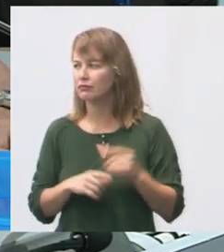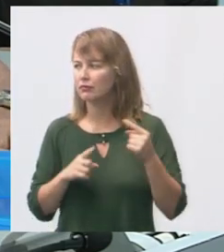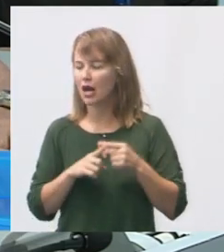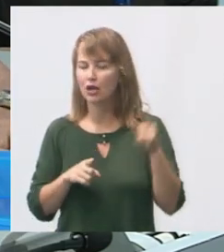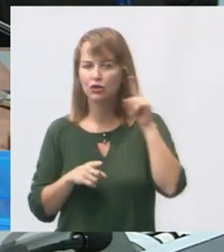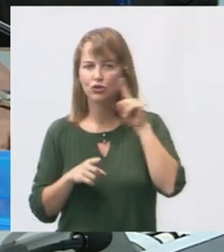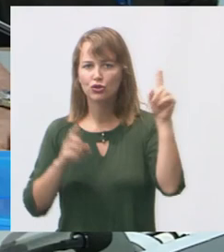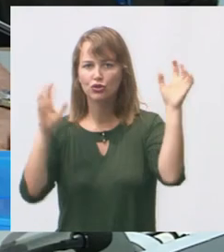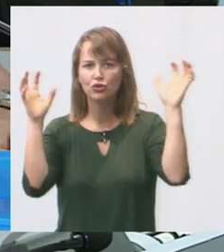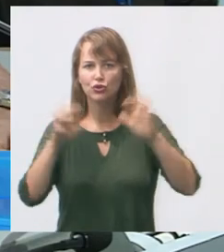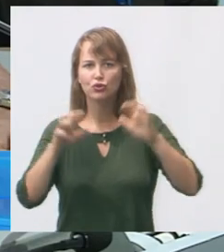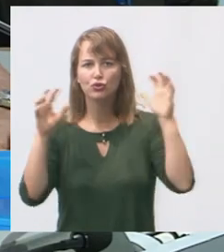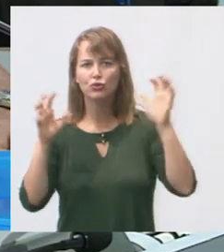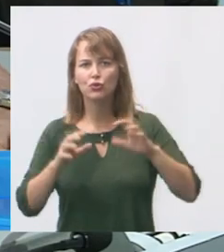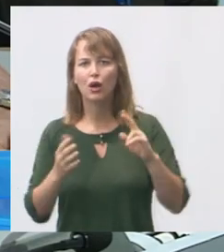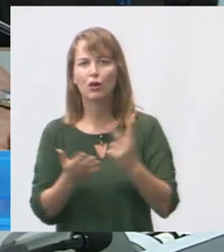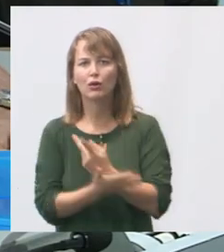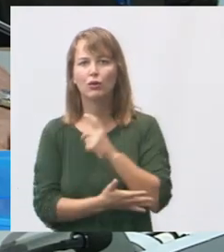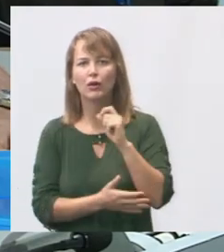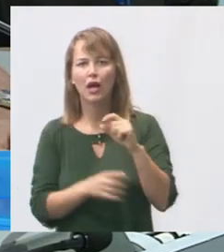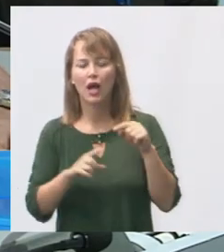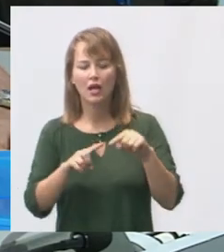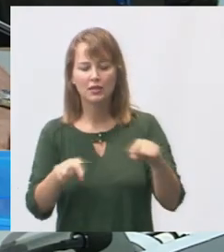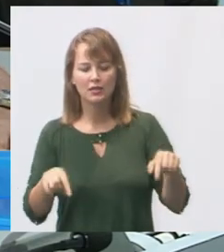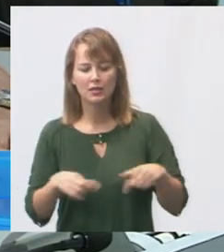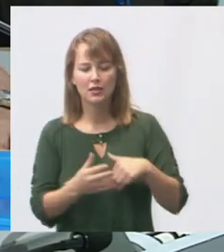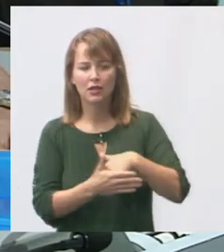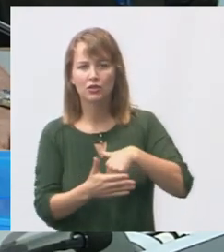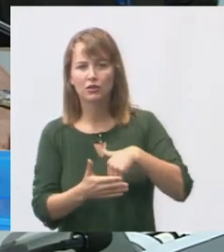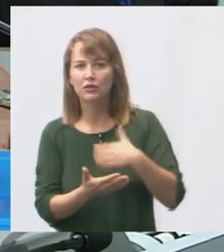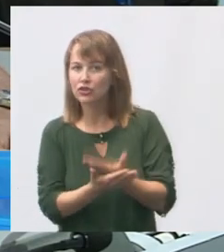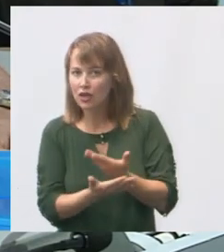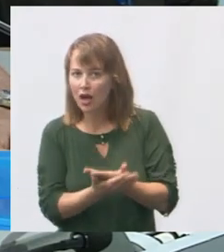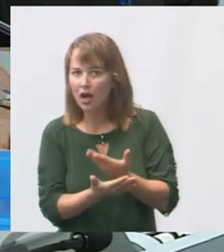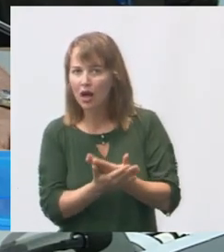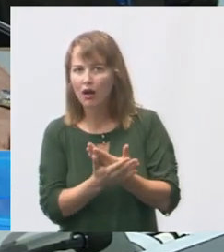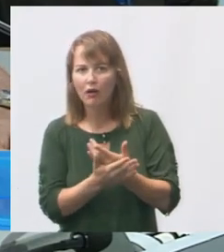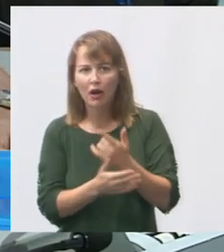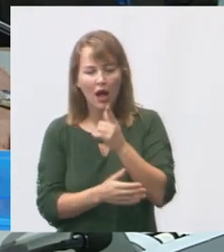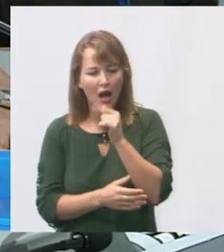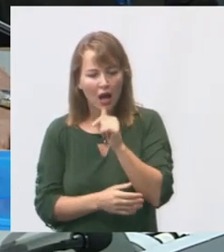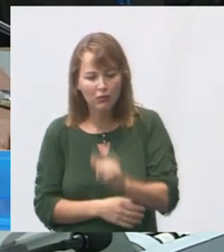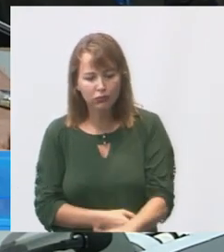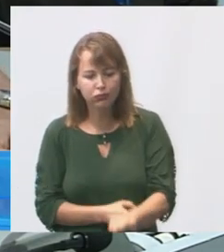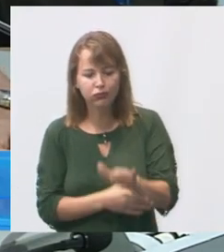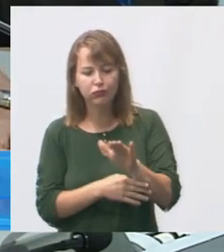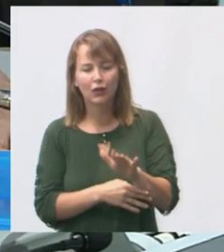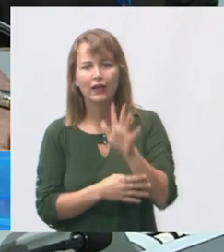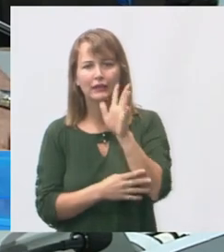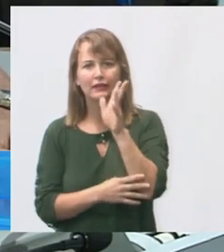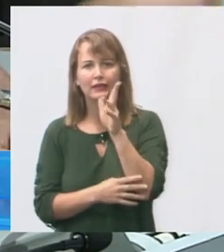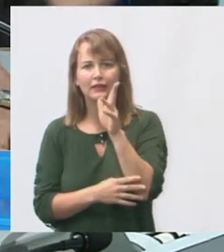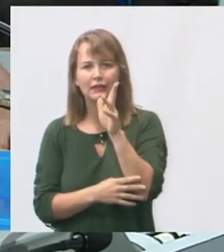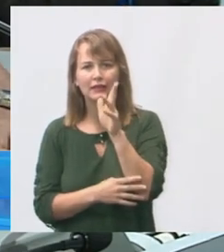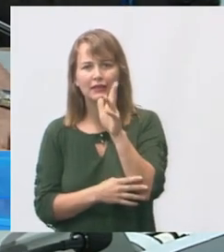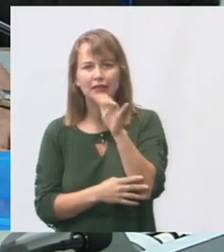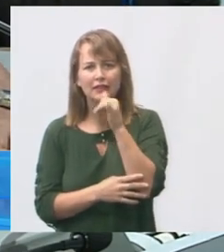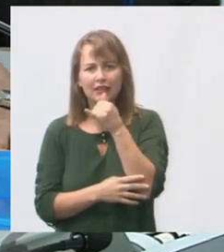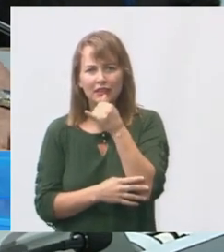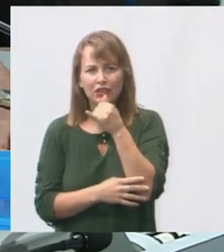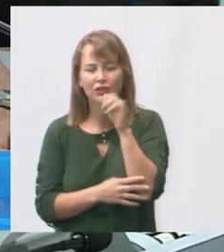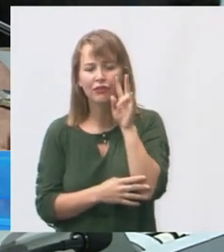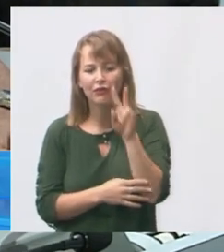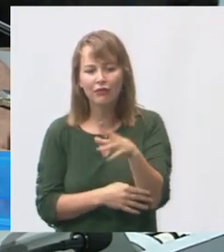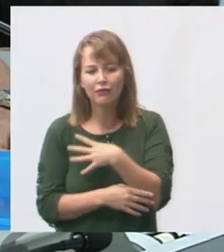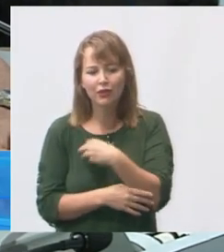chuva é a sala de aula ela alaga é triste você entrar lá dentro do colégio e ver seu filho